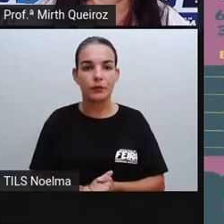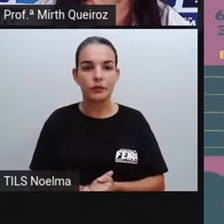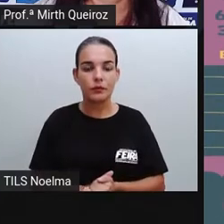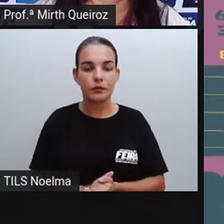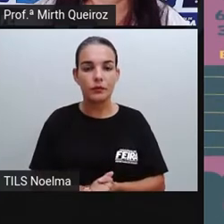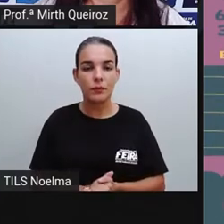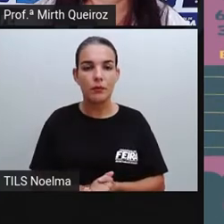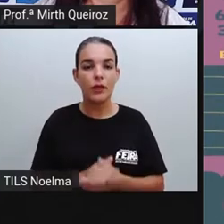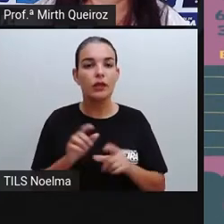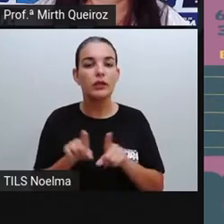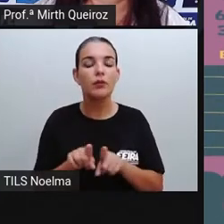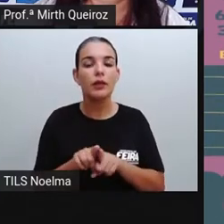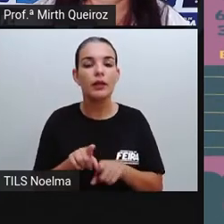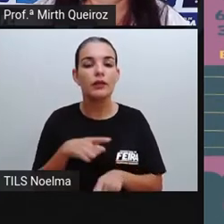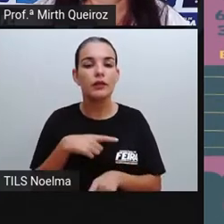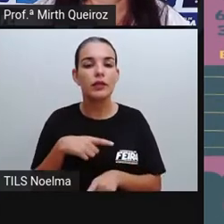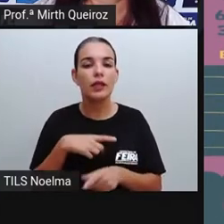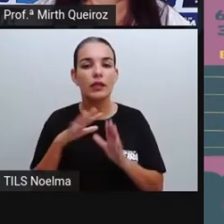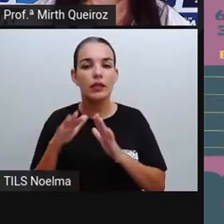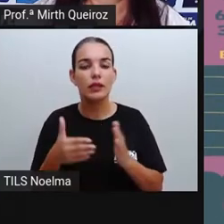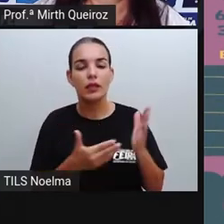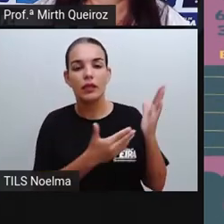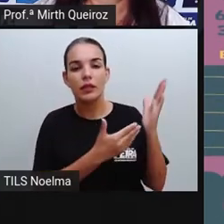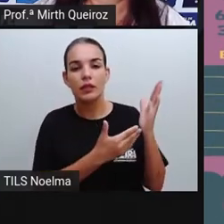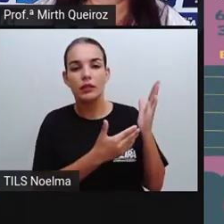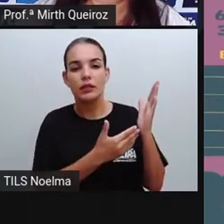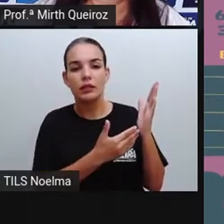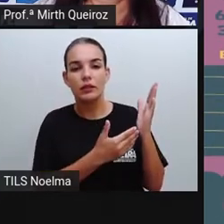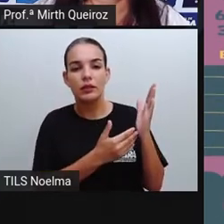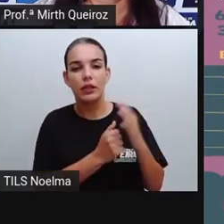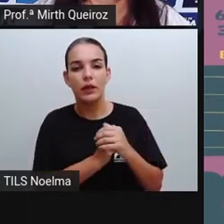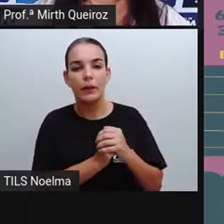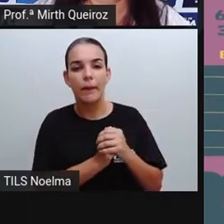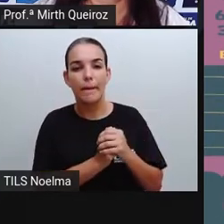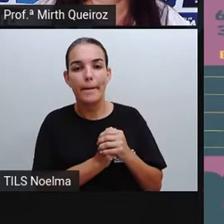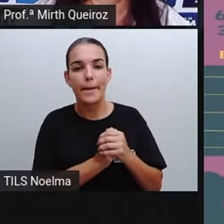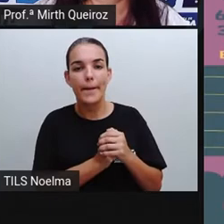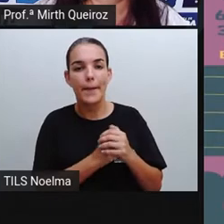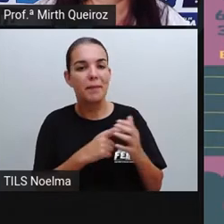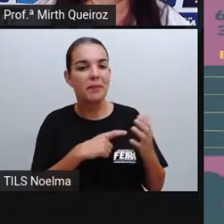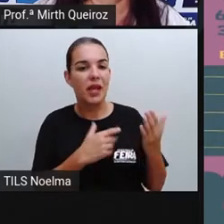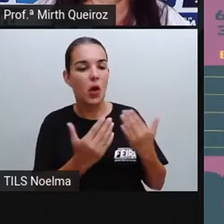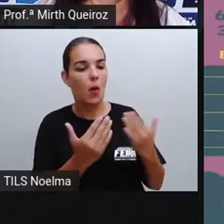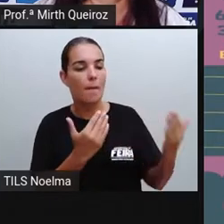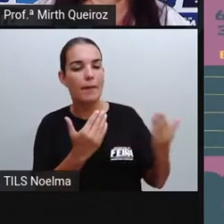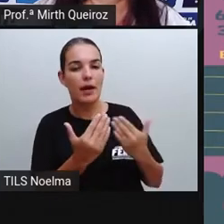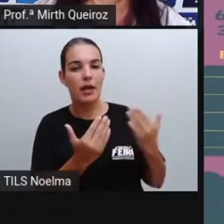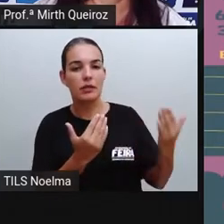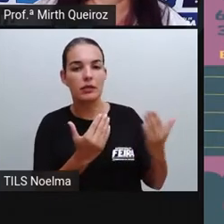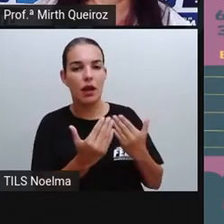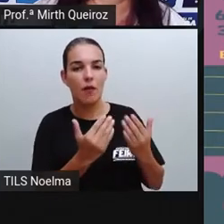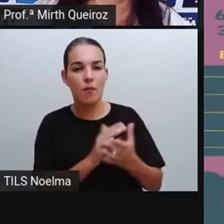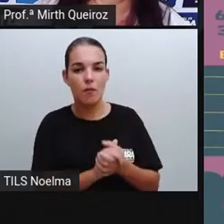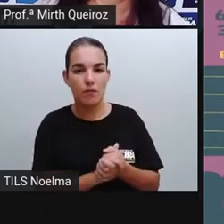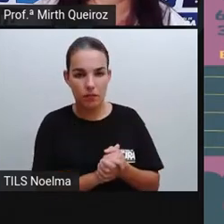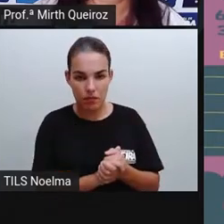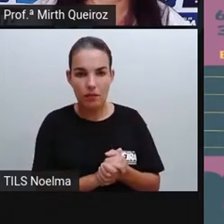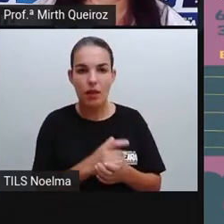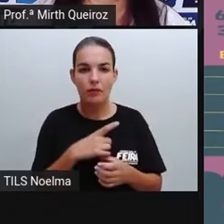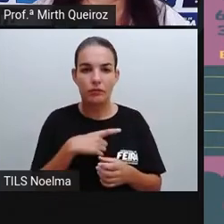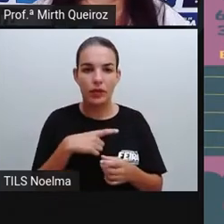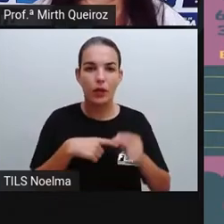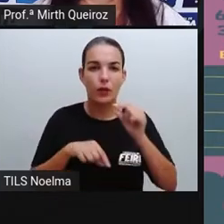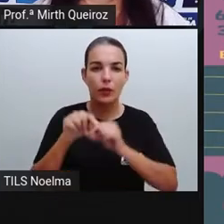A gente está vendo também um infográfico, de certa forma, comparativo, né? Diversidade na liderança